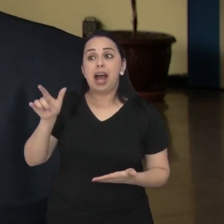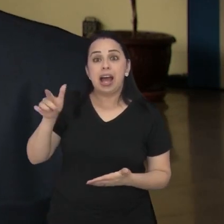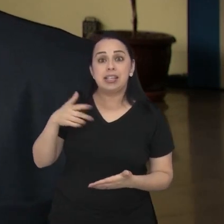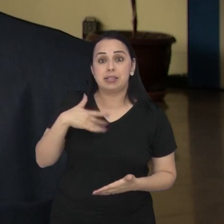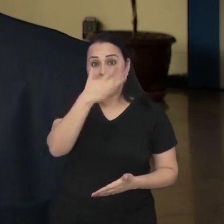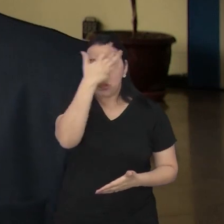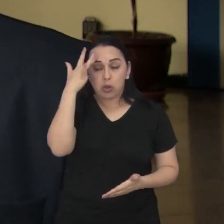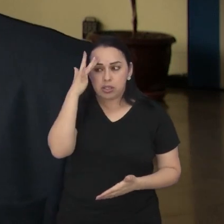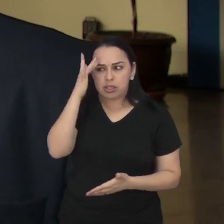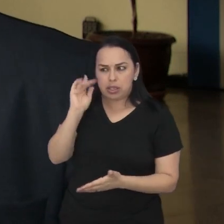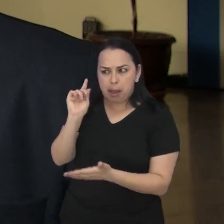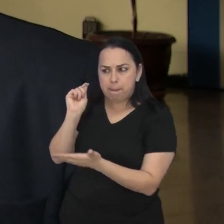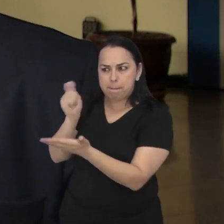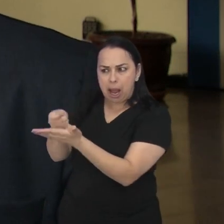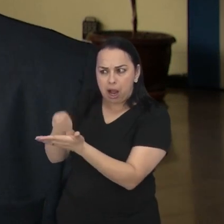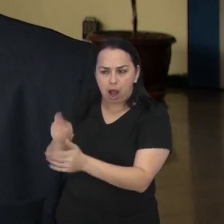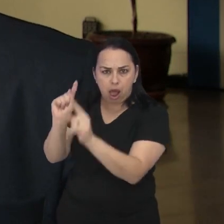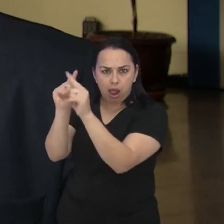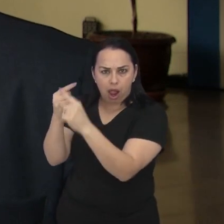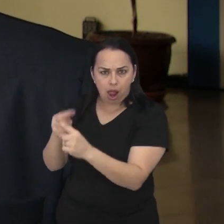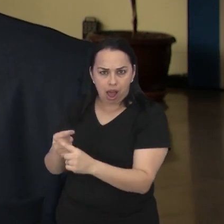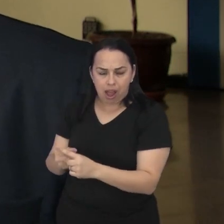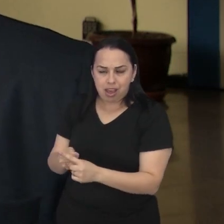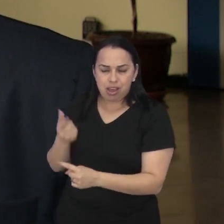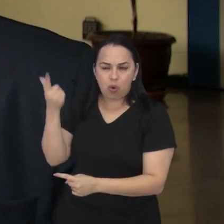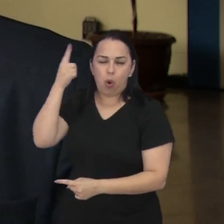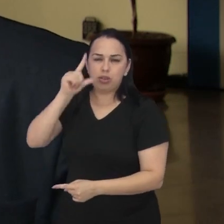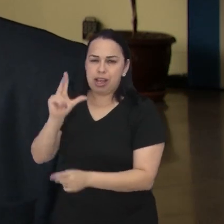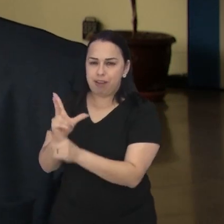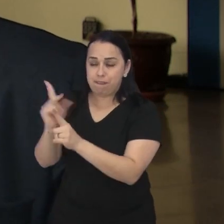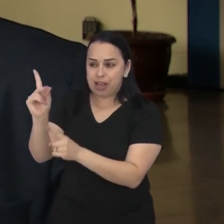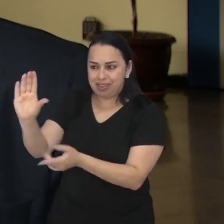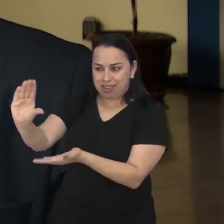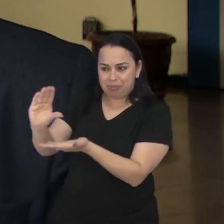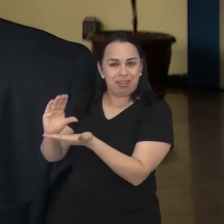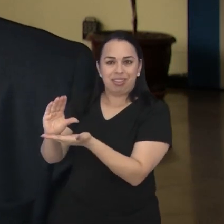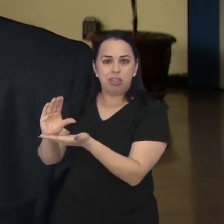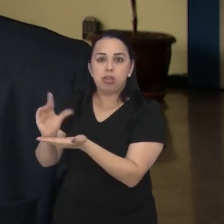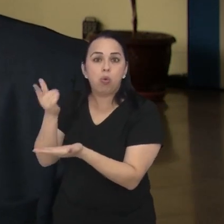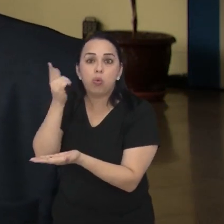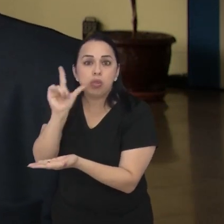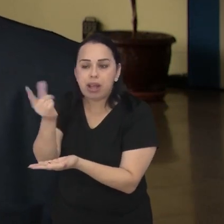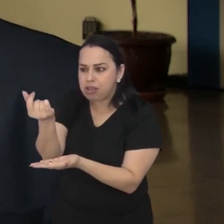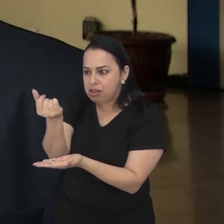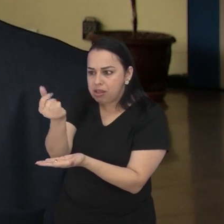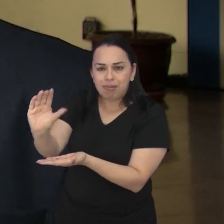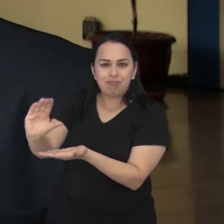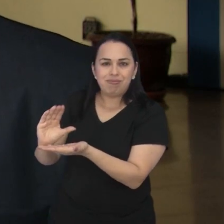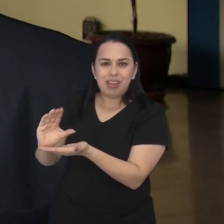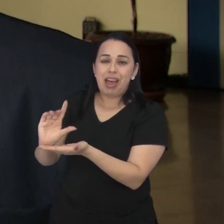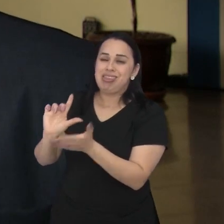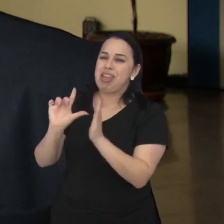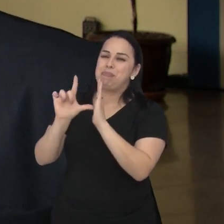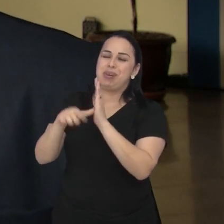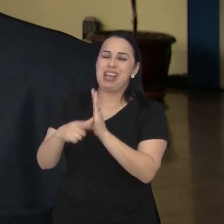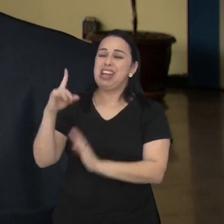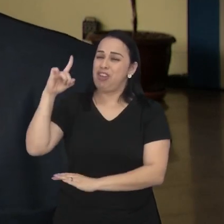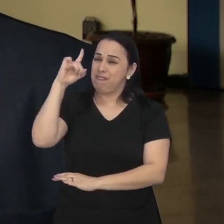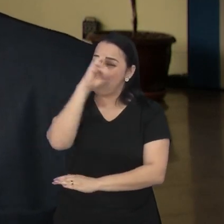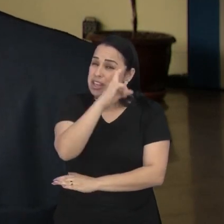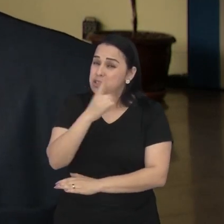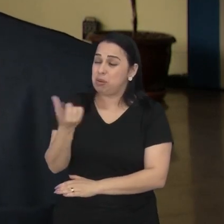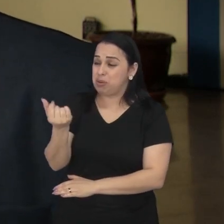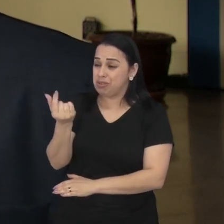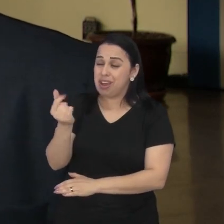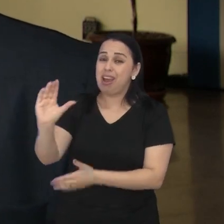quem joga com essas empresas fora do país e por ventura sai vencedor de alguma aposta e não recebe o dinheiro tem muita dificuldade de por vias